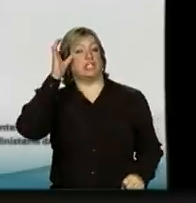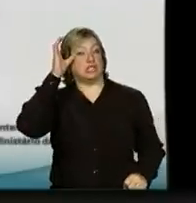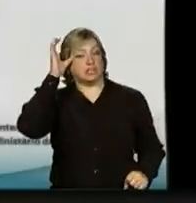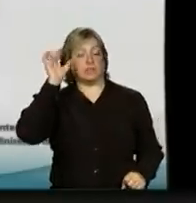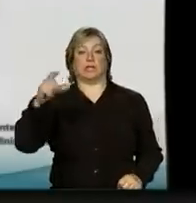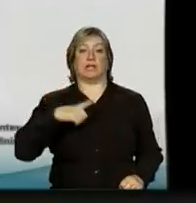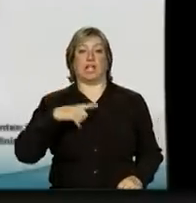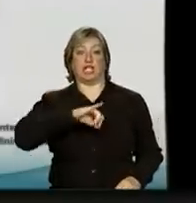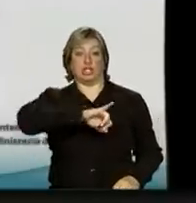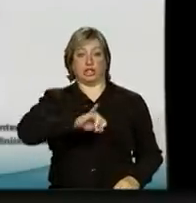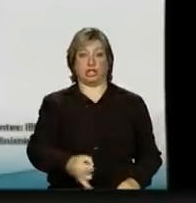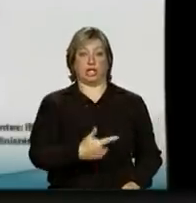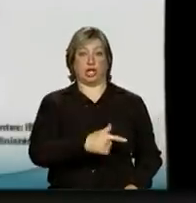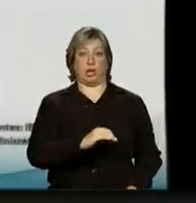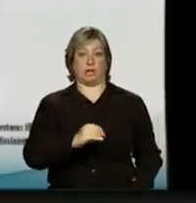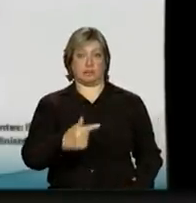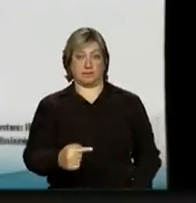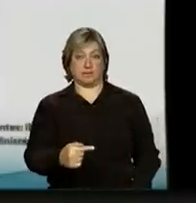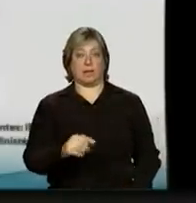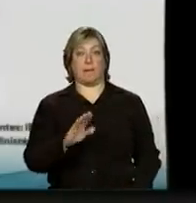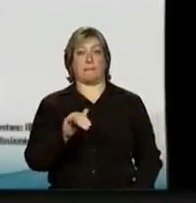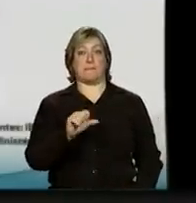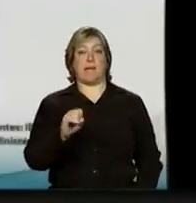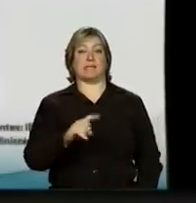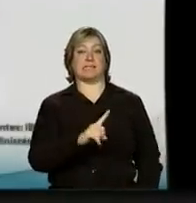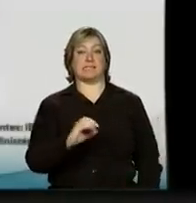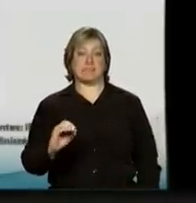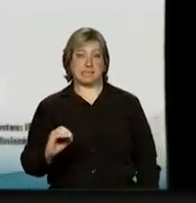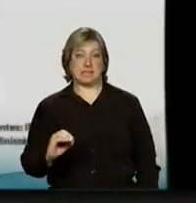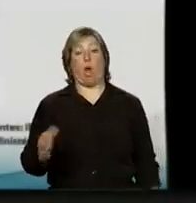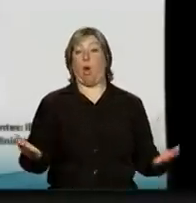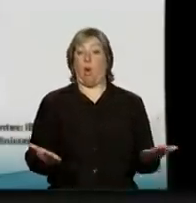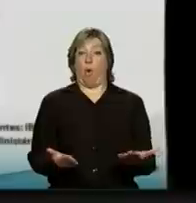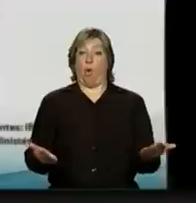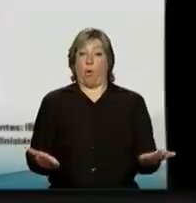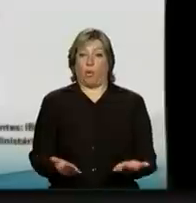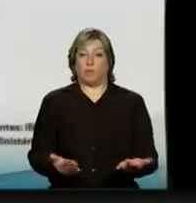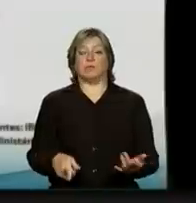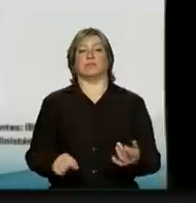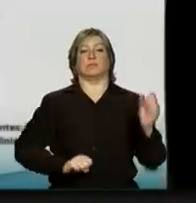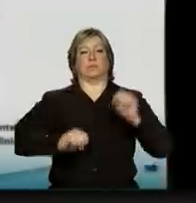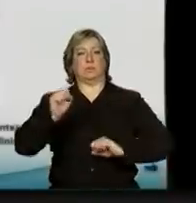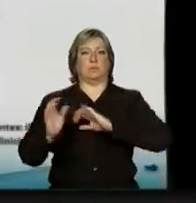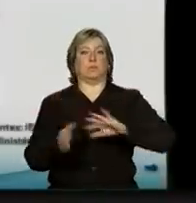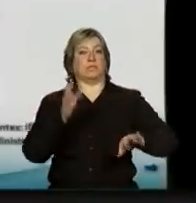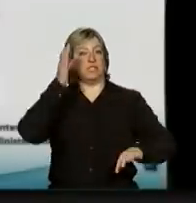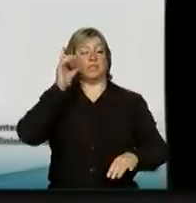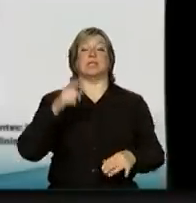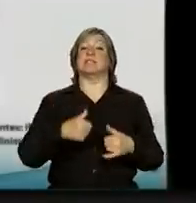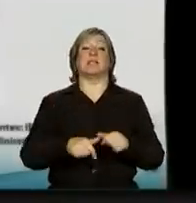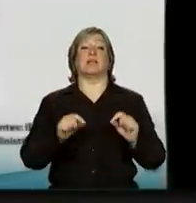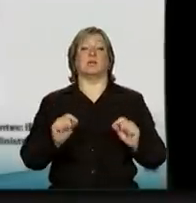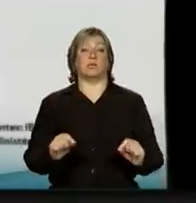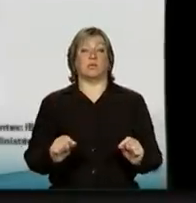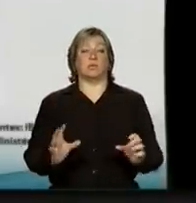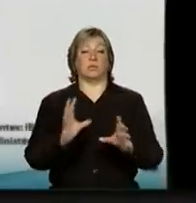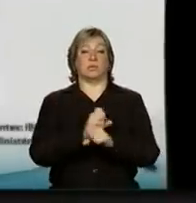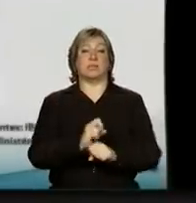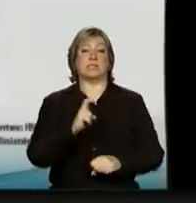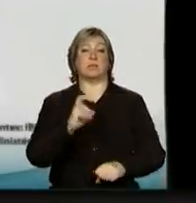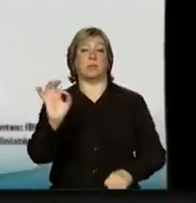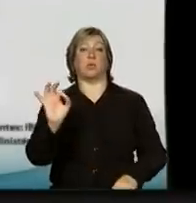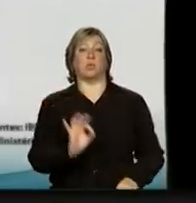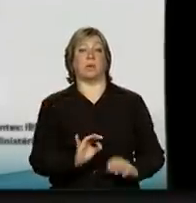ali, em janeiro de 2007, base 100. Hoje, a produção industrial da China está 5